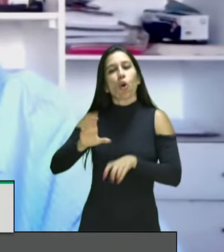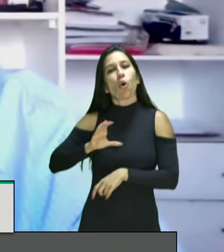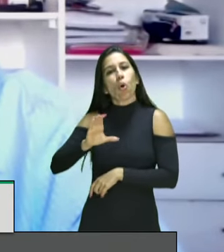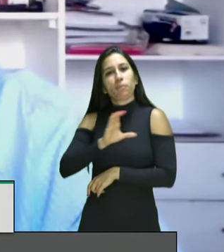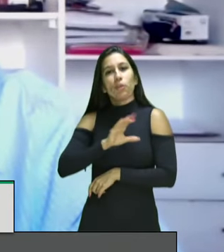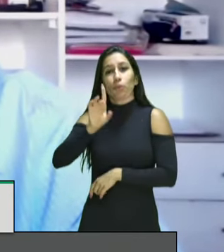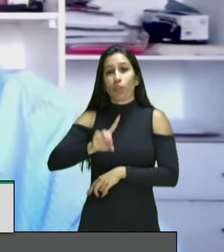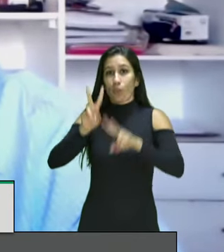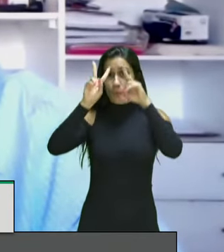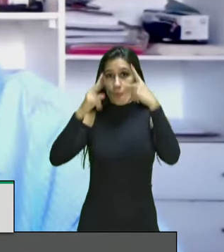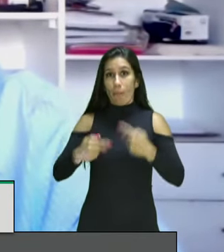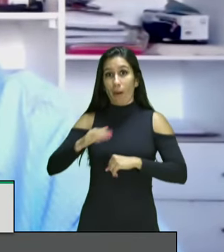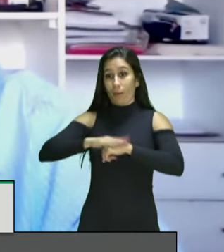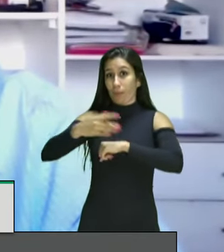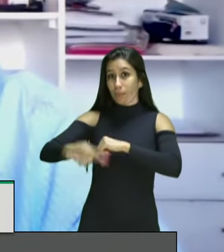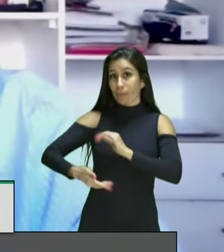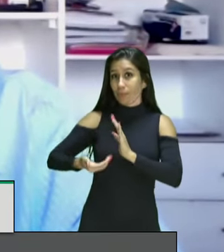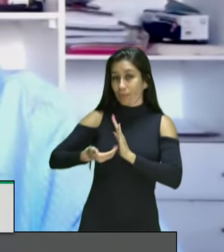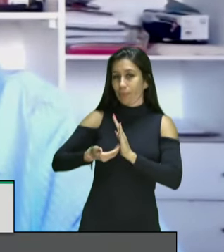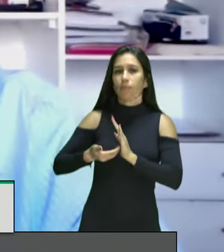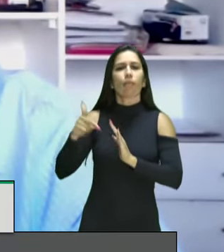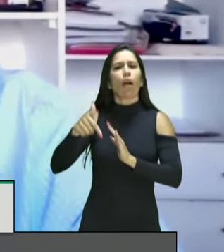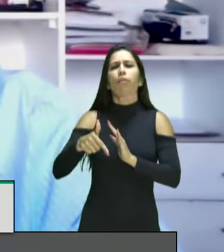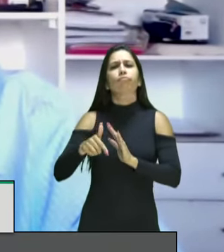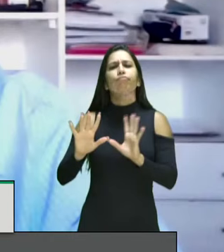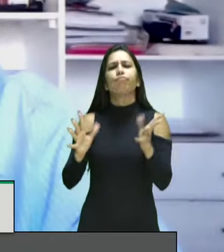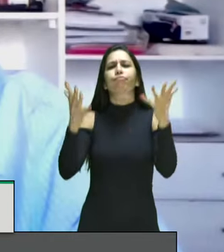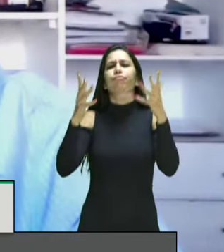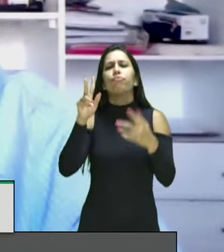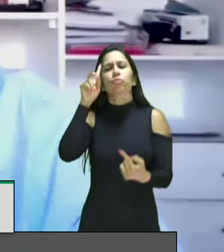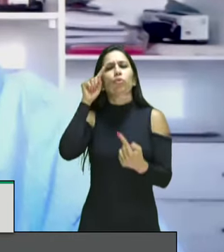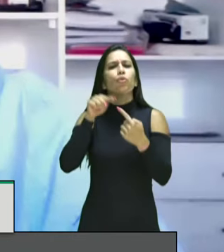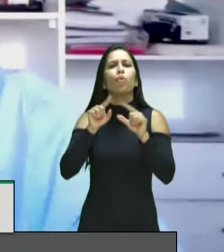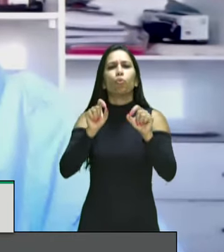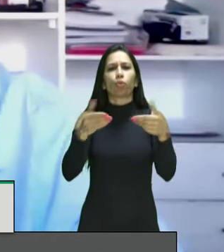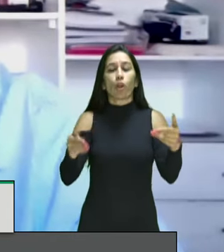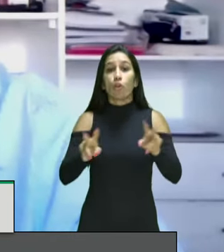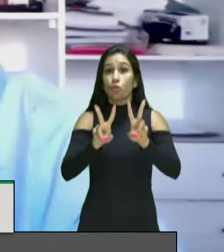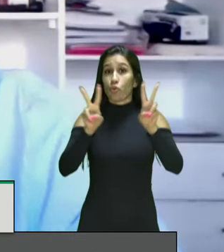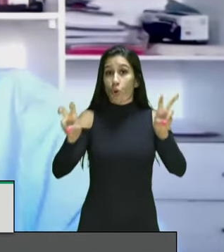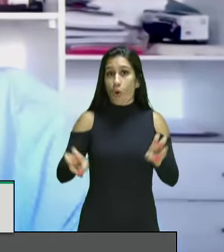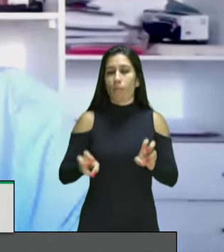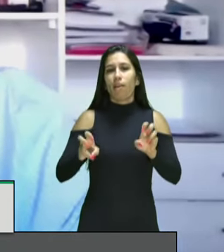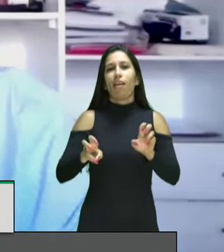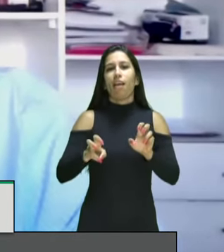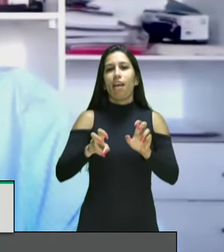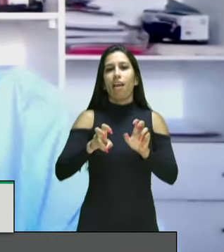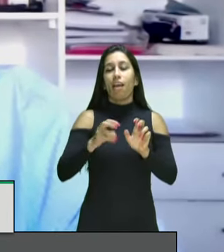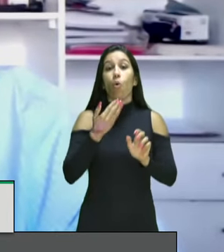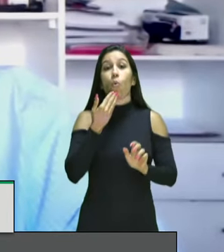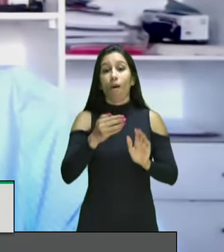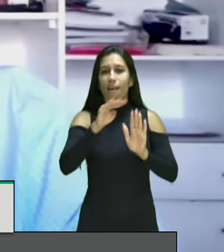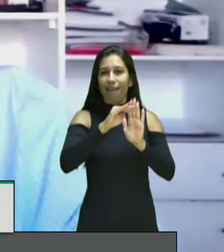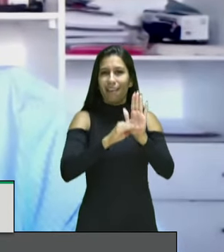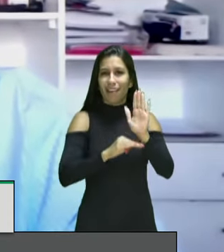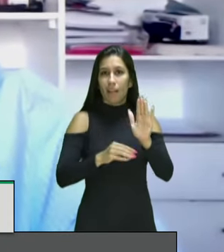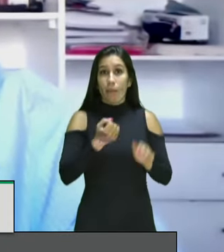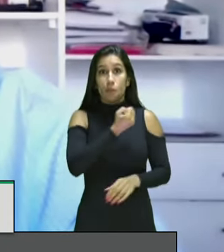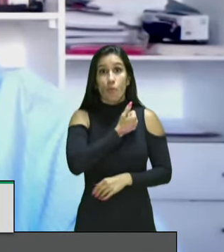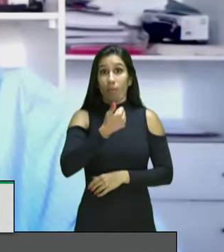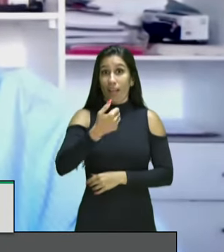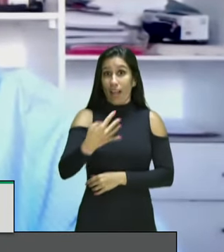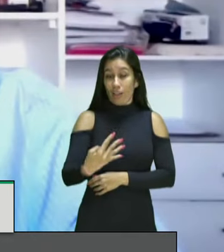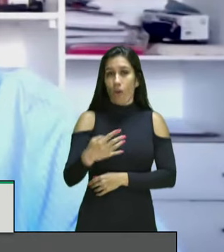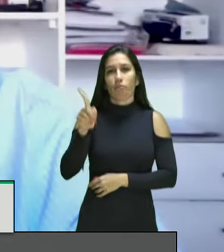O evento é consequência da aprovação do requerimento 14, de autoria do deputado Carlos Velas, sobrescrito pelos